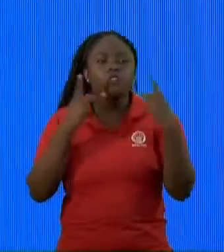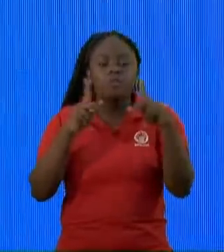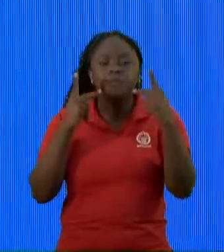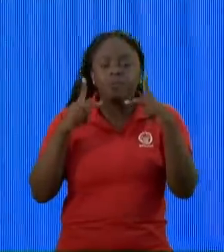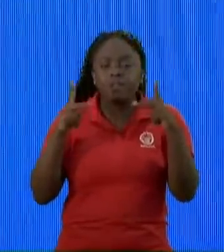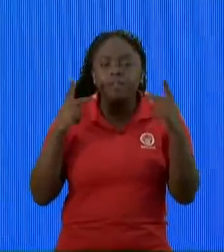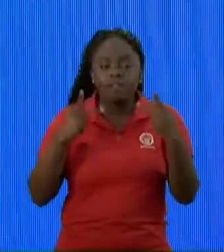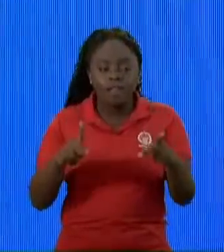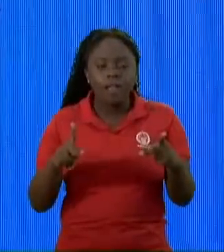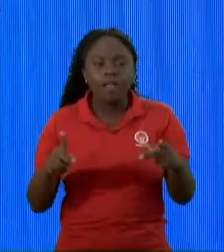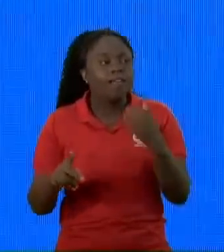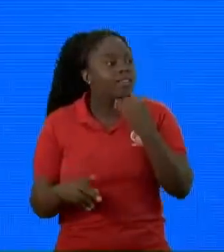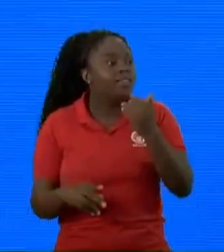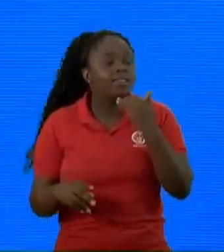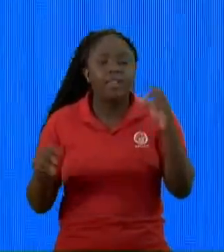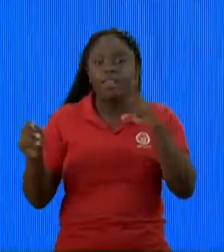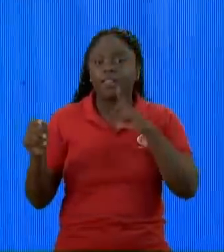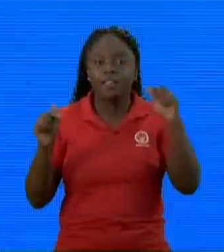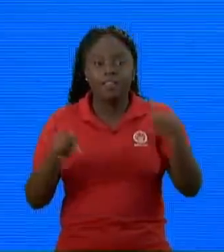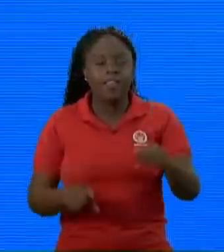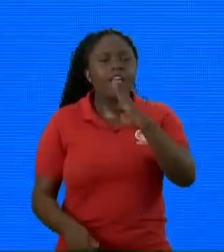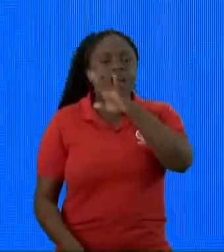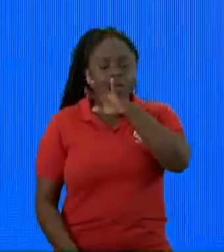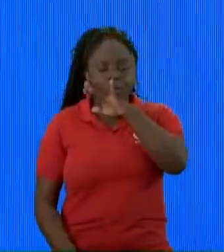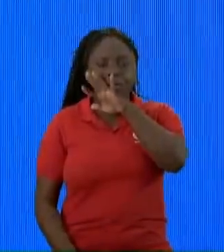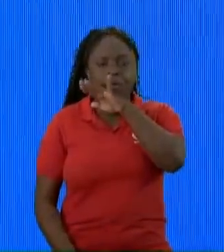aqui É muito ruim